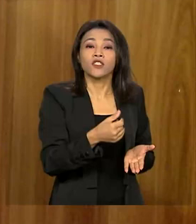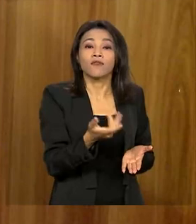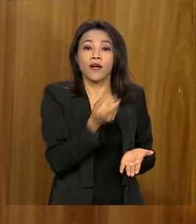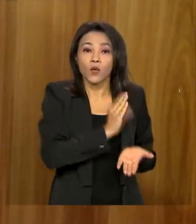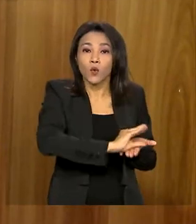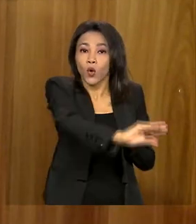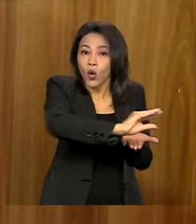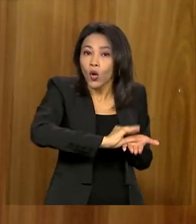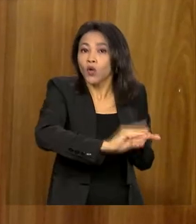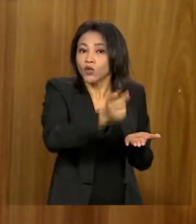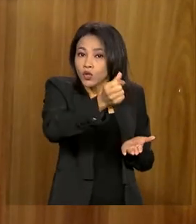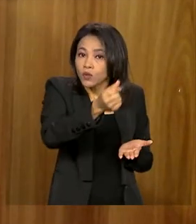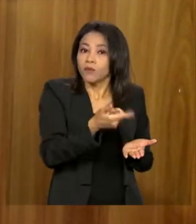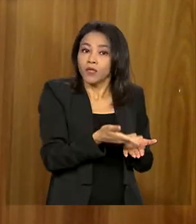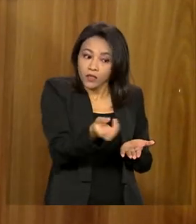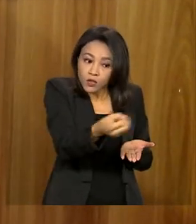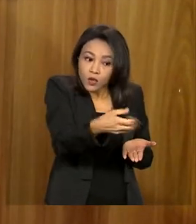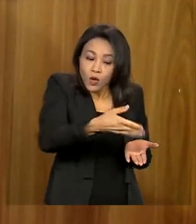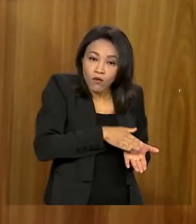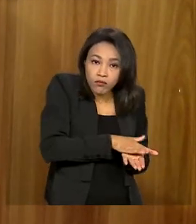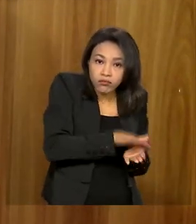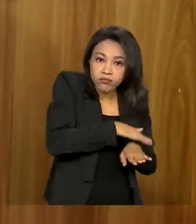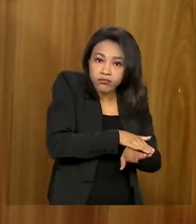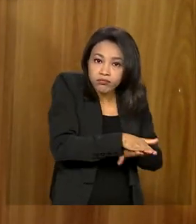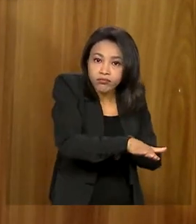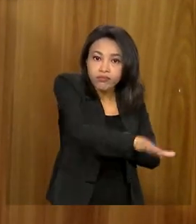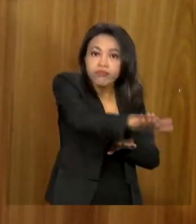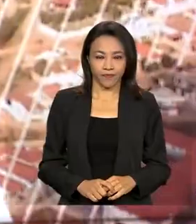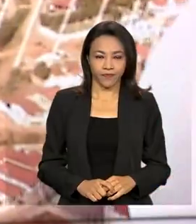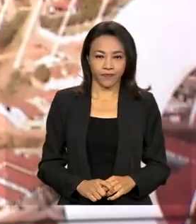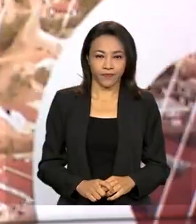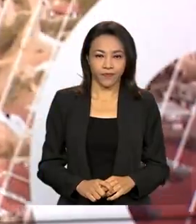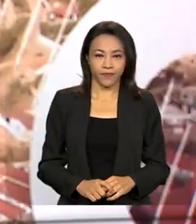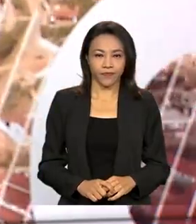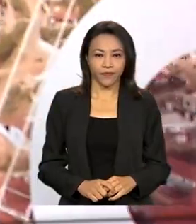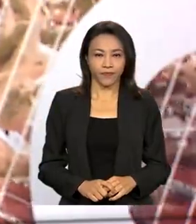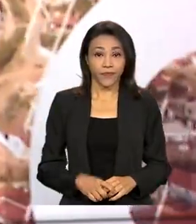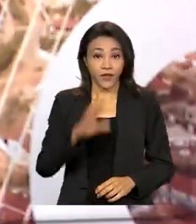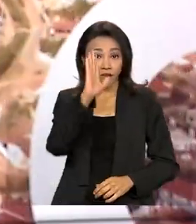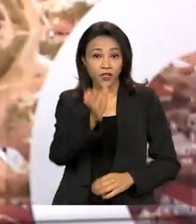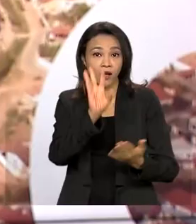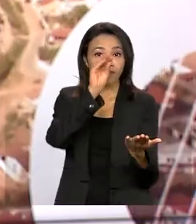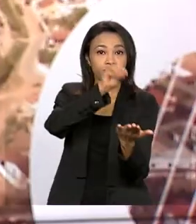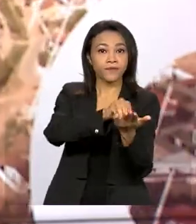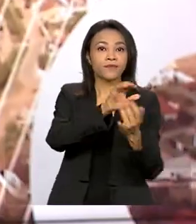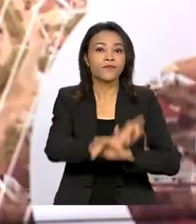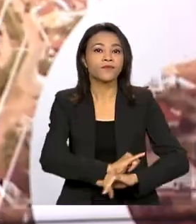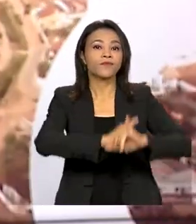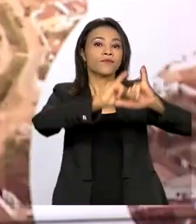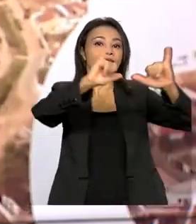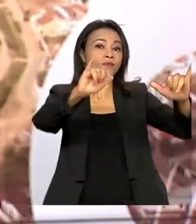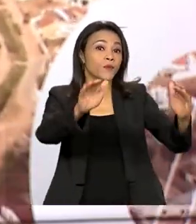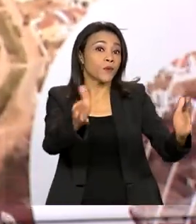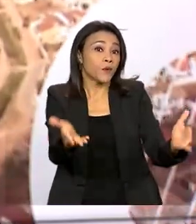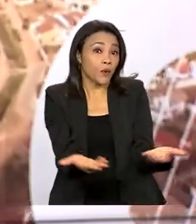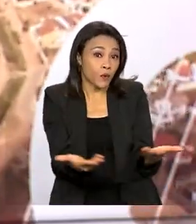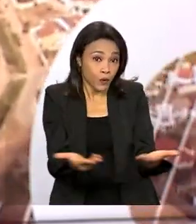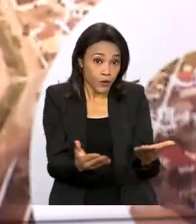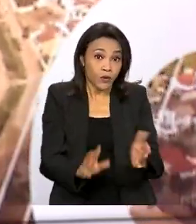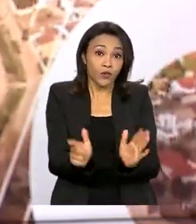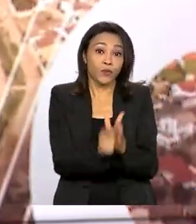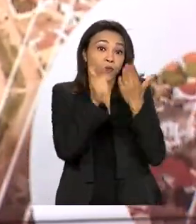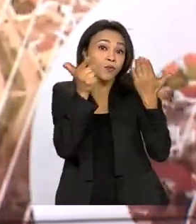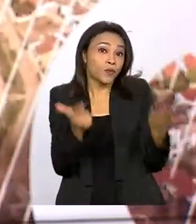recurso do contribuinte para aquelas novas rodovias que vão trazer desenvolvimento regional. Foi publicado hoje, no Diário Oficial da União, o